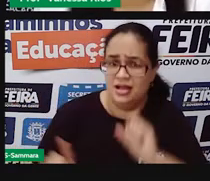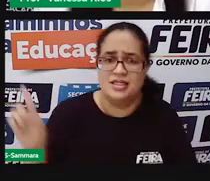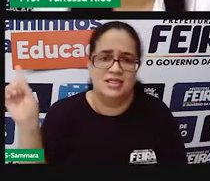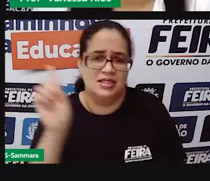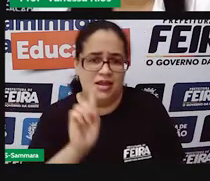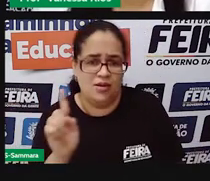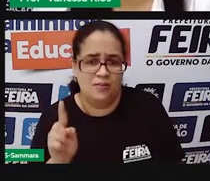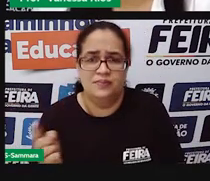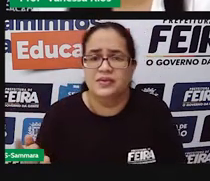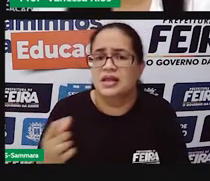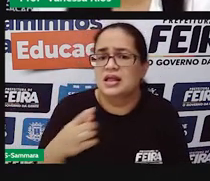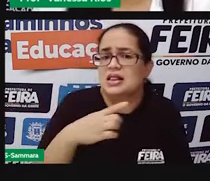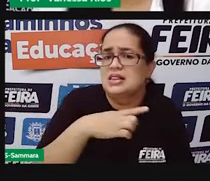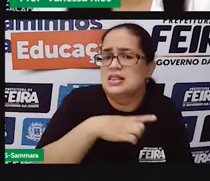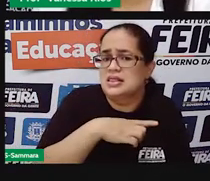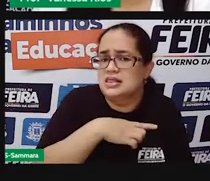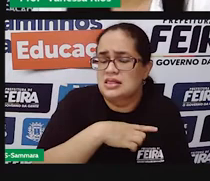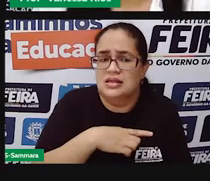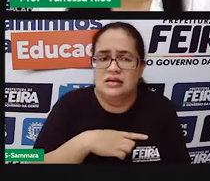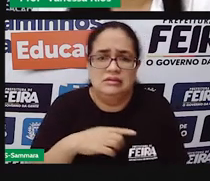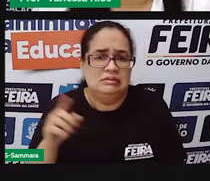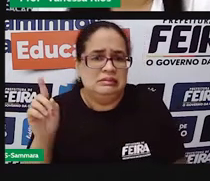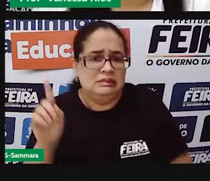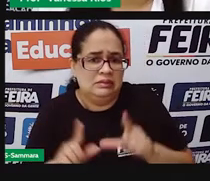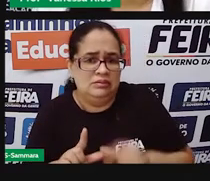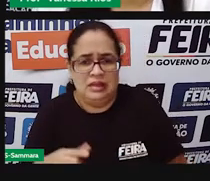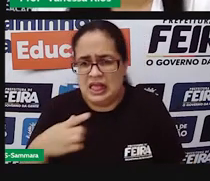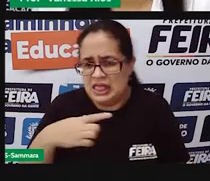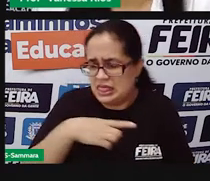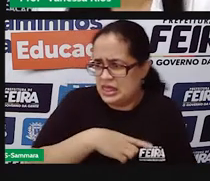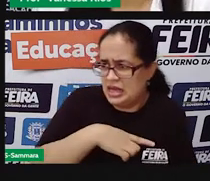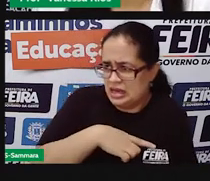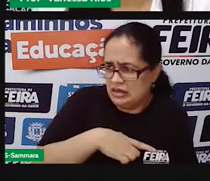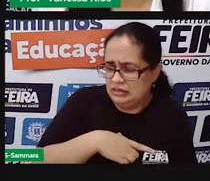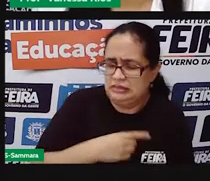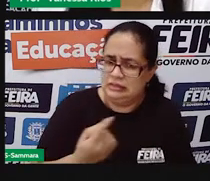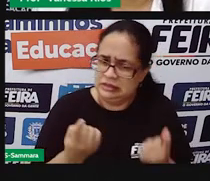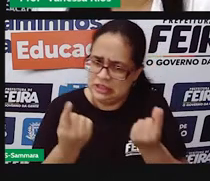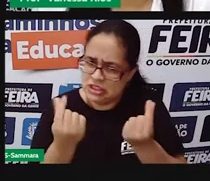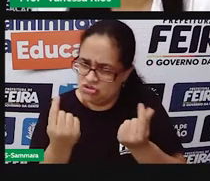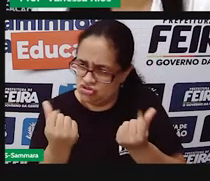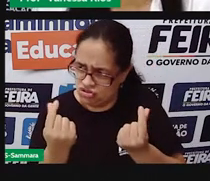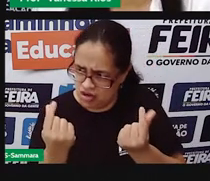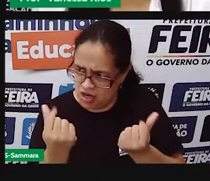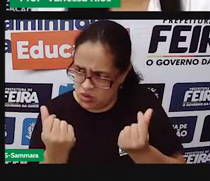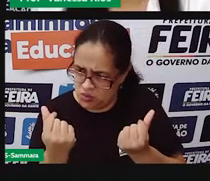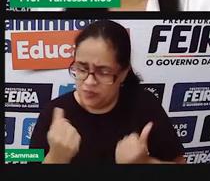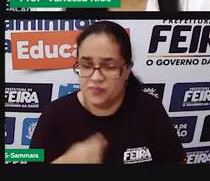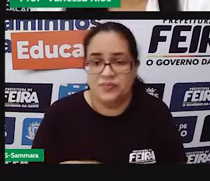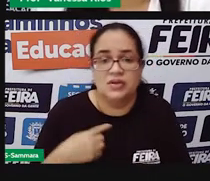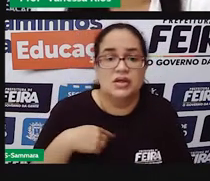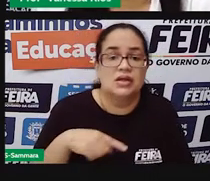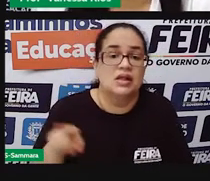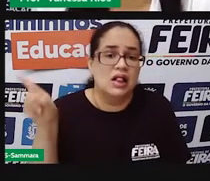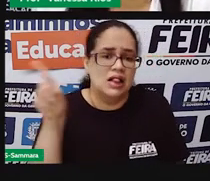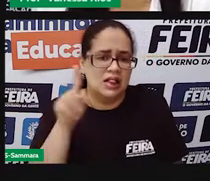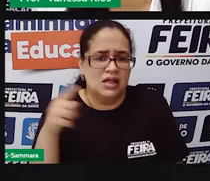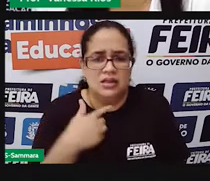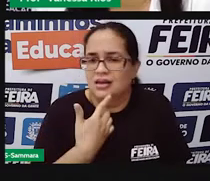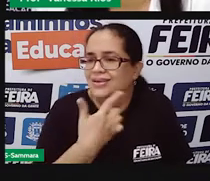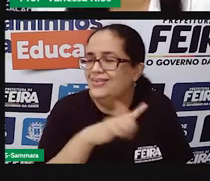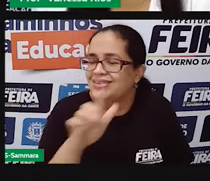Não. Uma empreiteira? Não. Dinheiro para especular? Não.